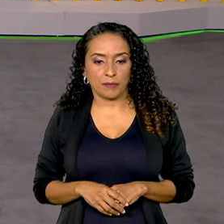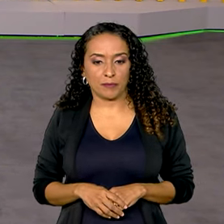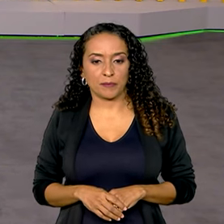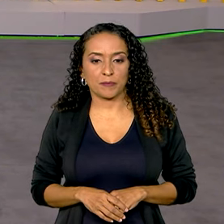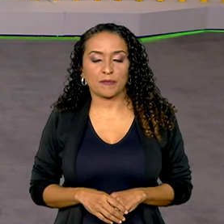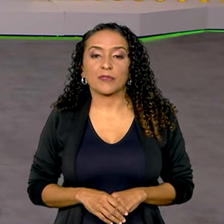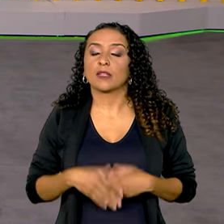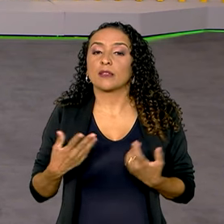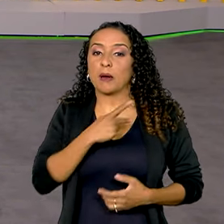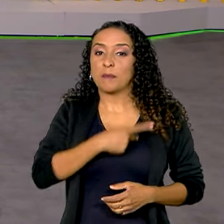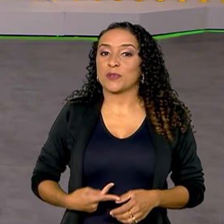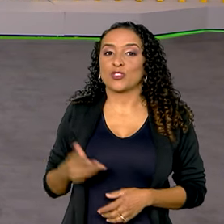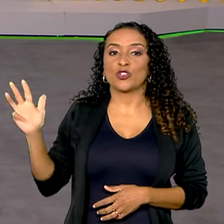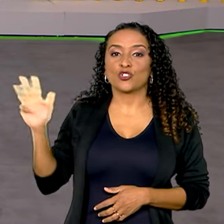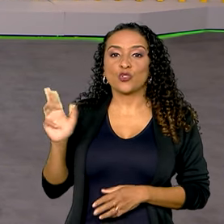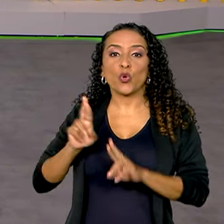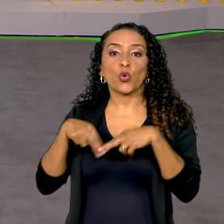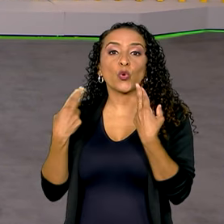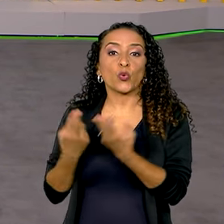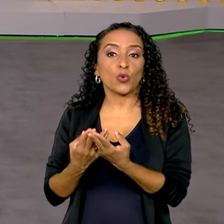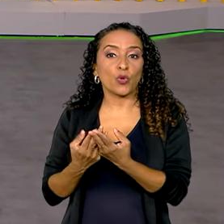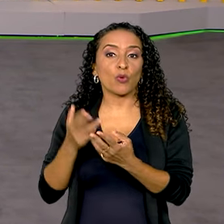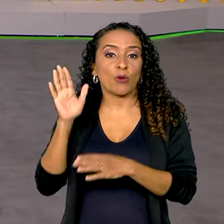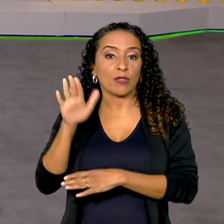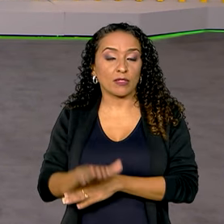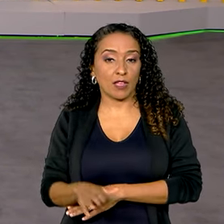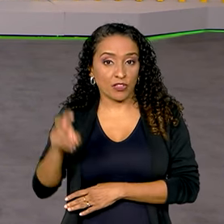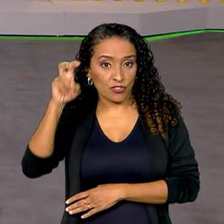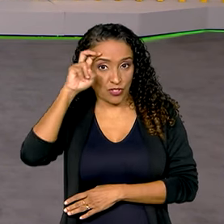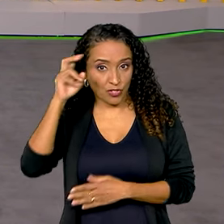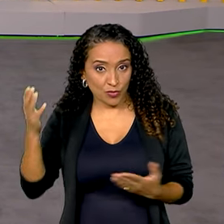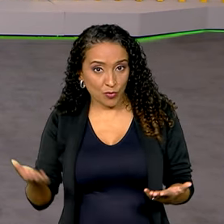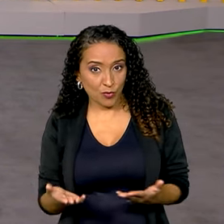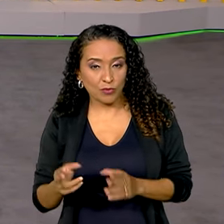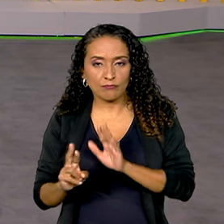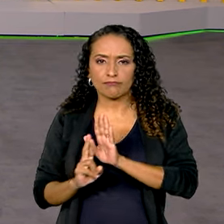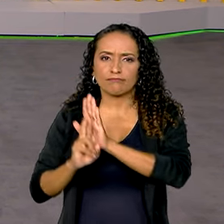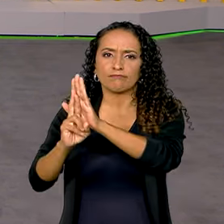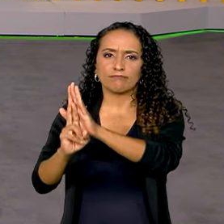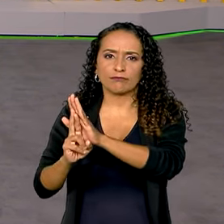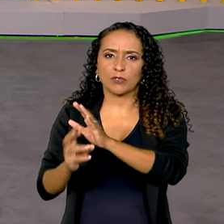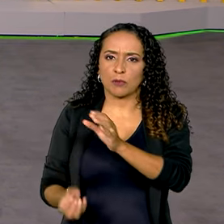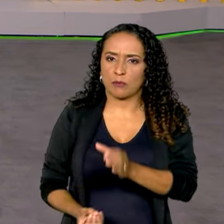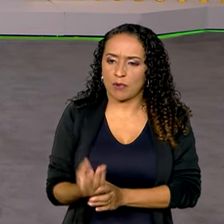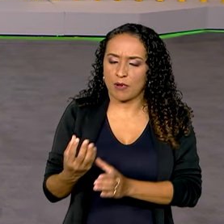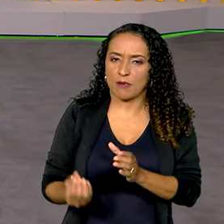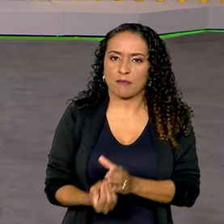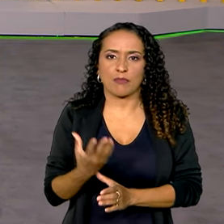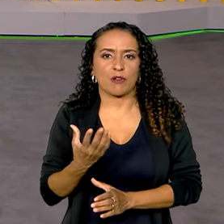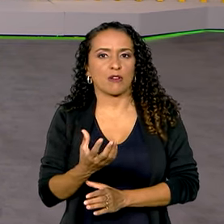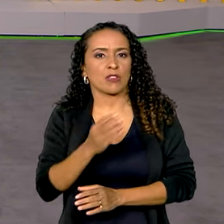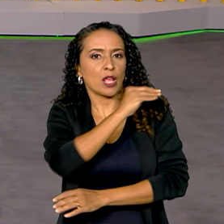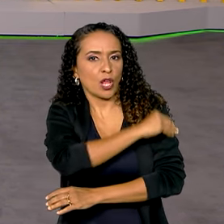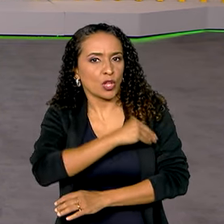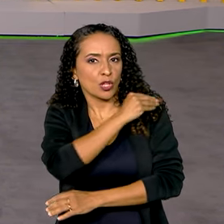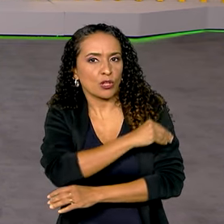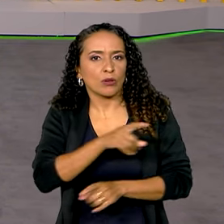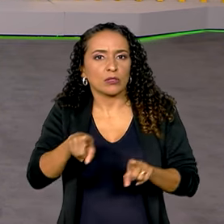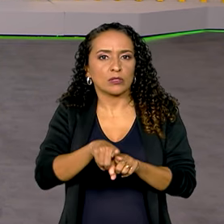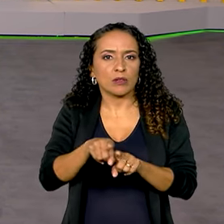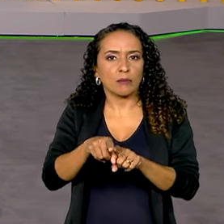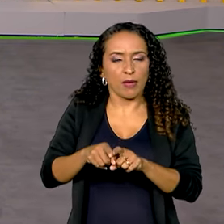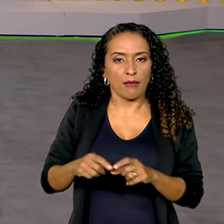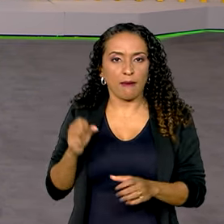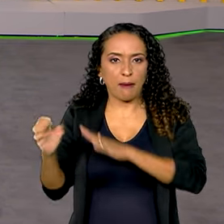E o presidente Lula se reuniu na tarde desta quinta-feira com representantes de produtores de etanol e de montadoras que